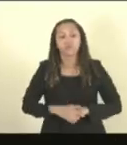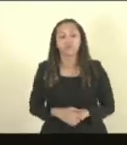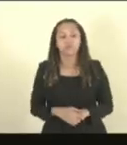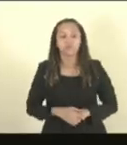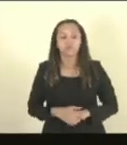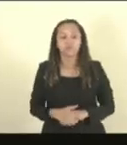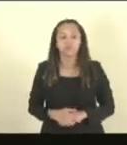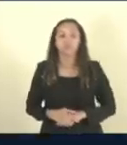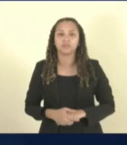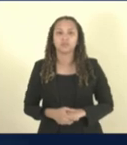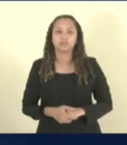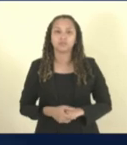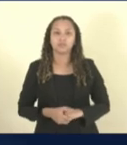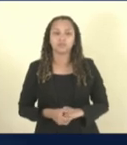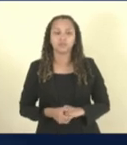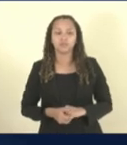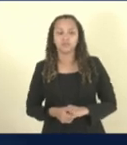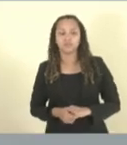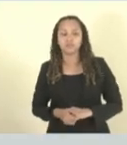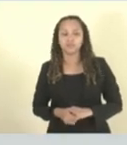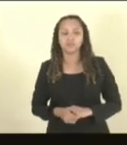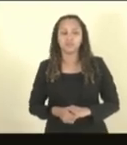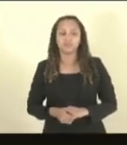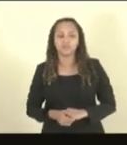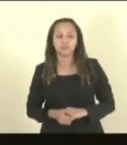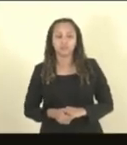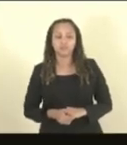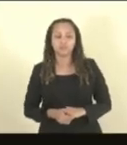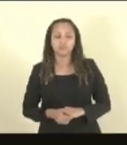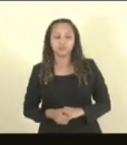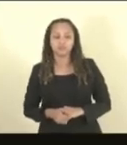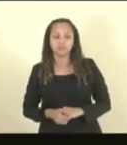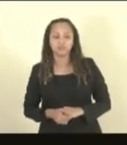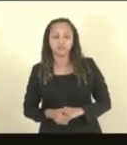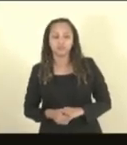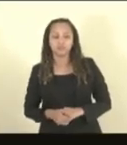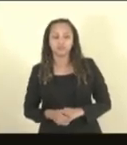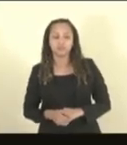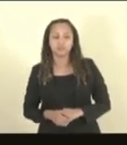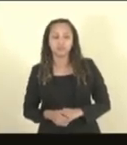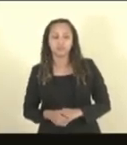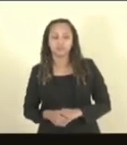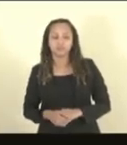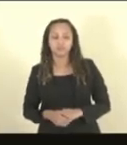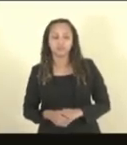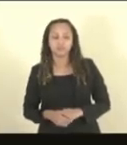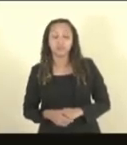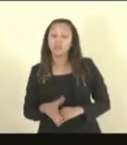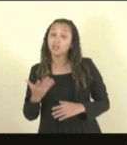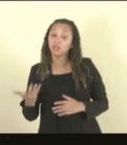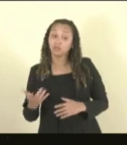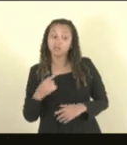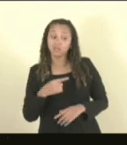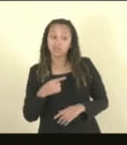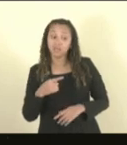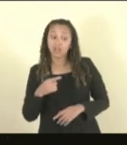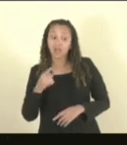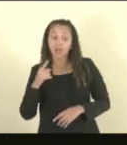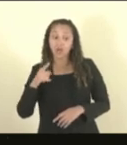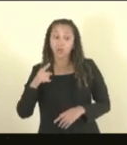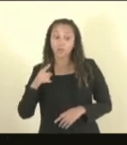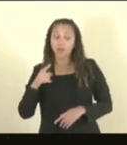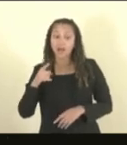A qualidade da água continua a mesma, inclusive danificando o patrimônio das pessoas. Isso é uma calça,